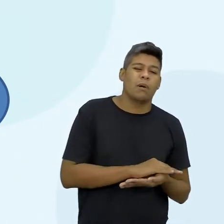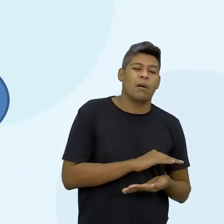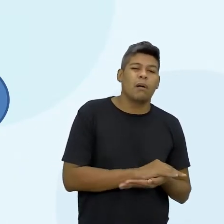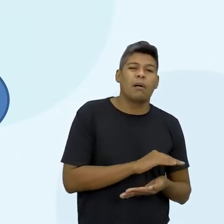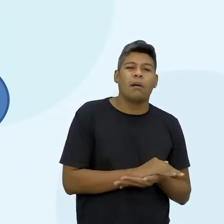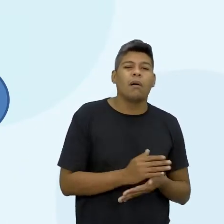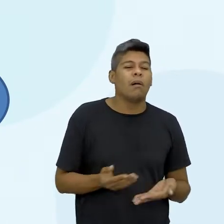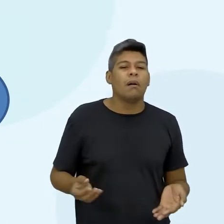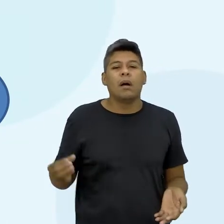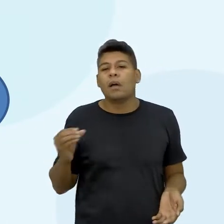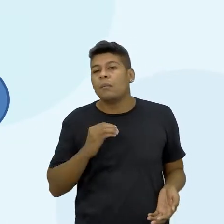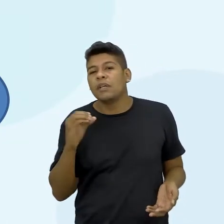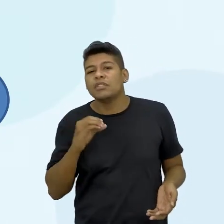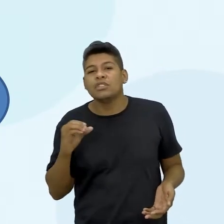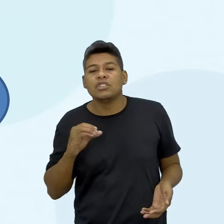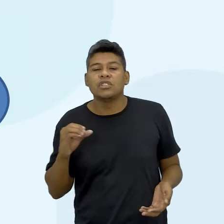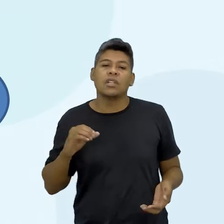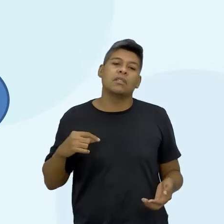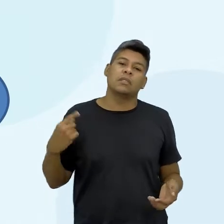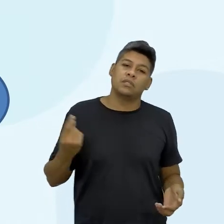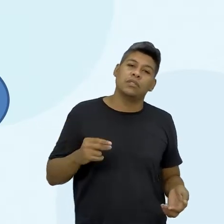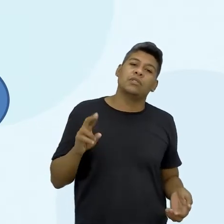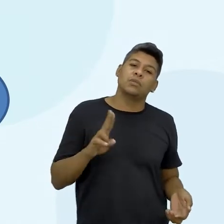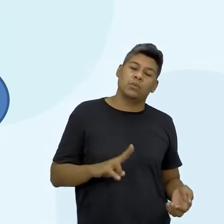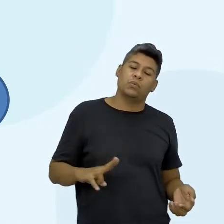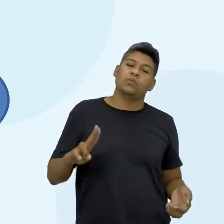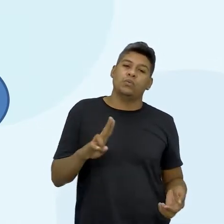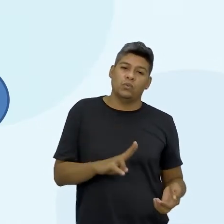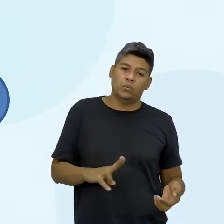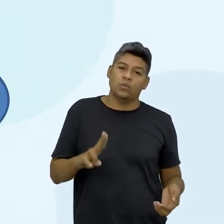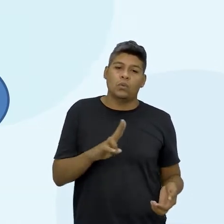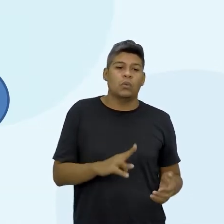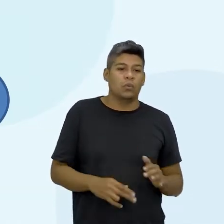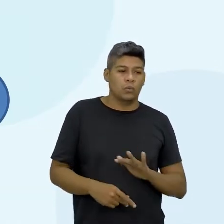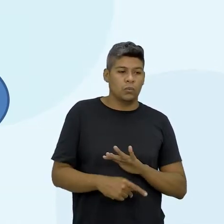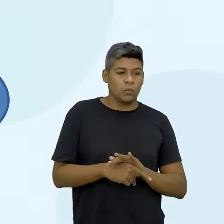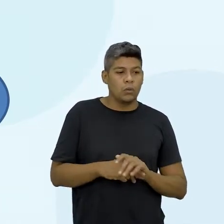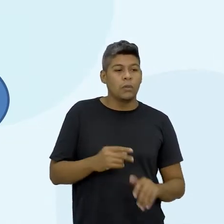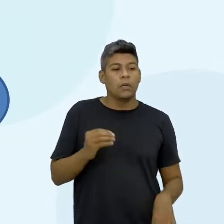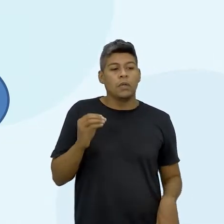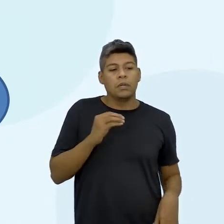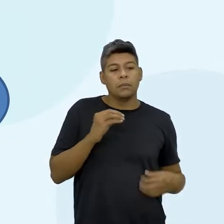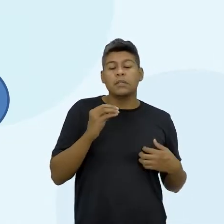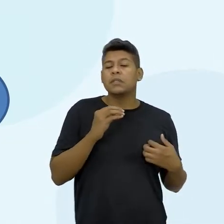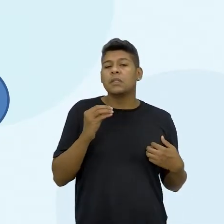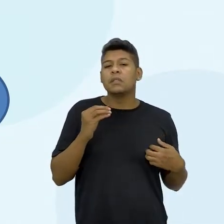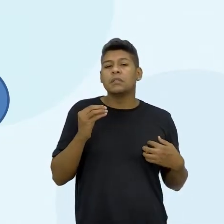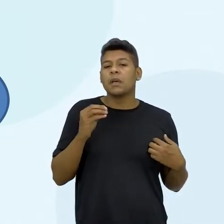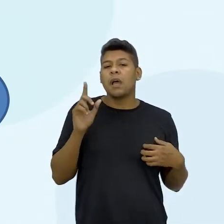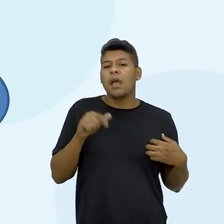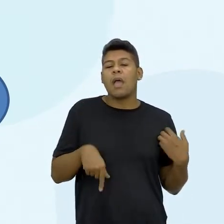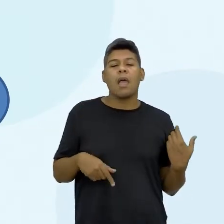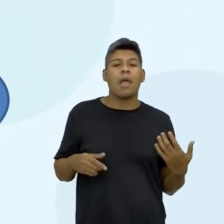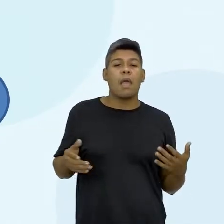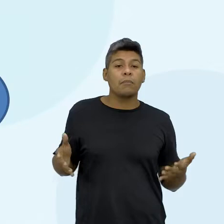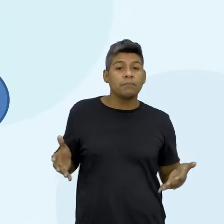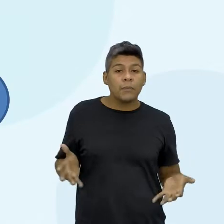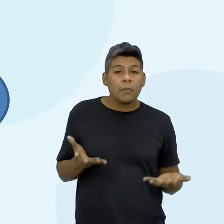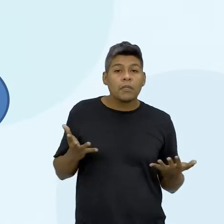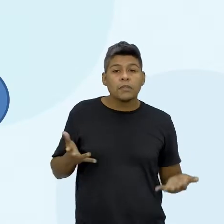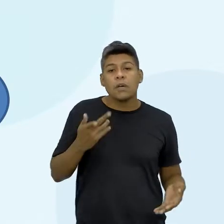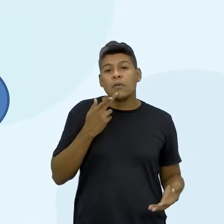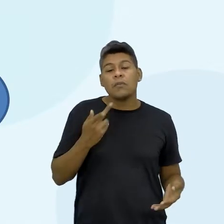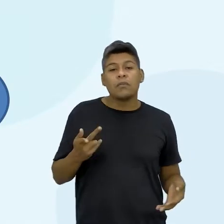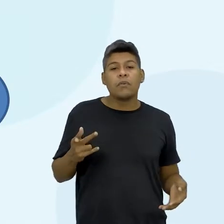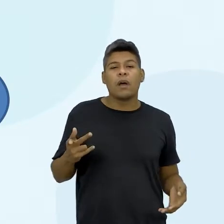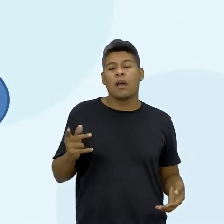algo de emergência, que a gente usou ainda essa história aí de emergência como uma promoção, que a gente falou assim,